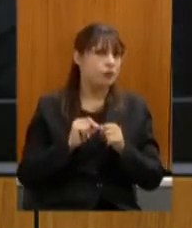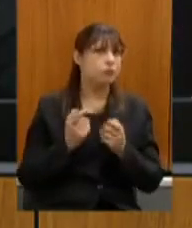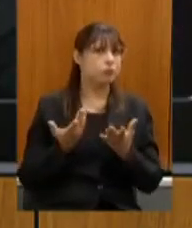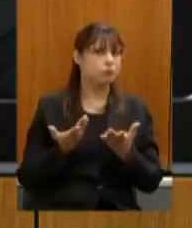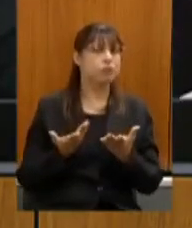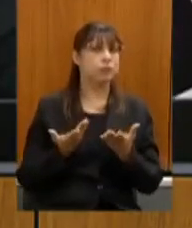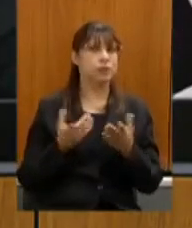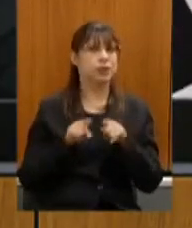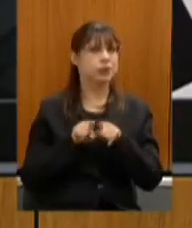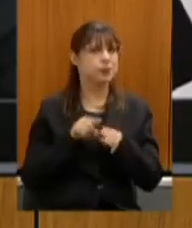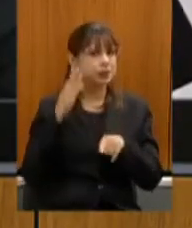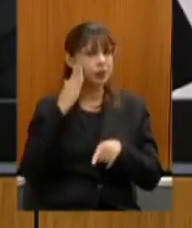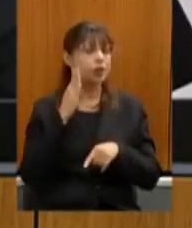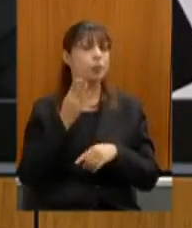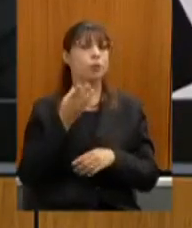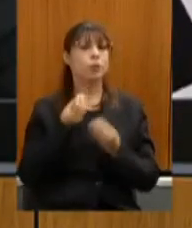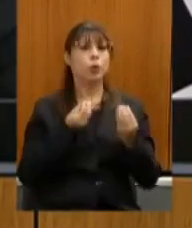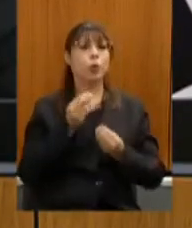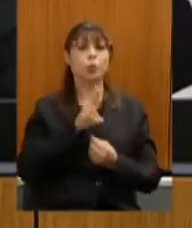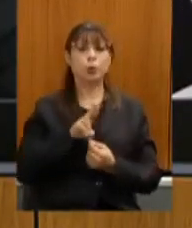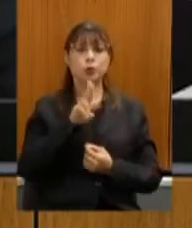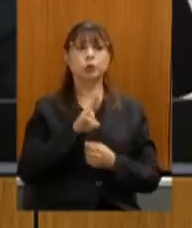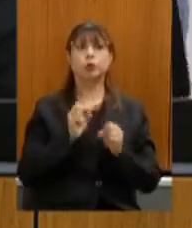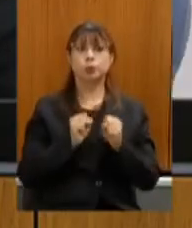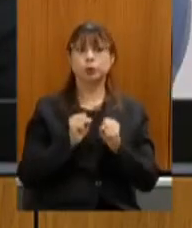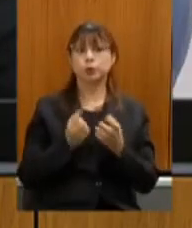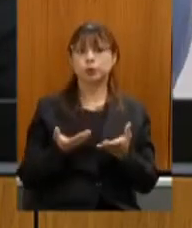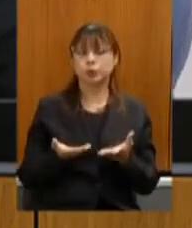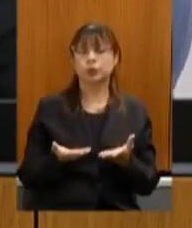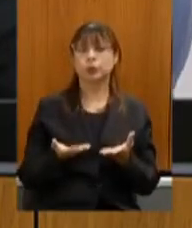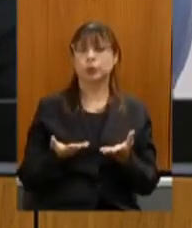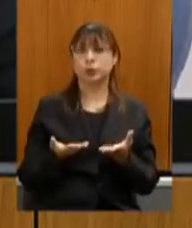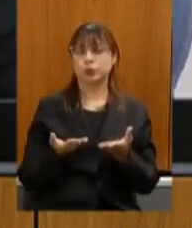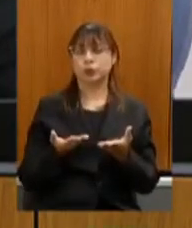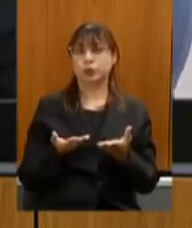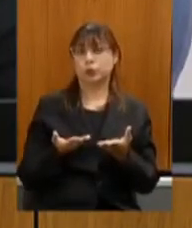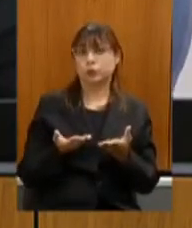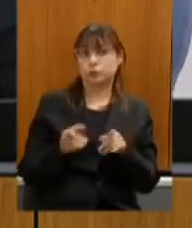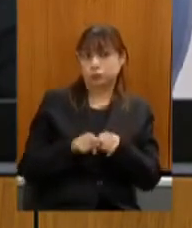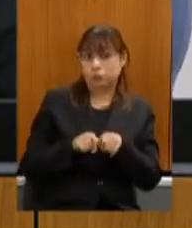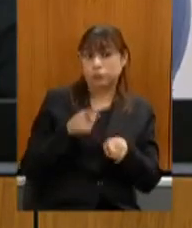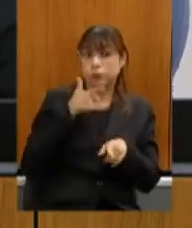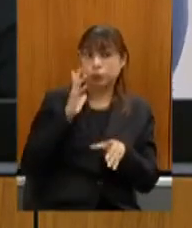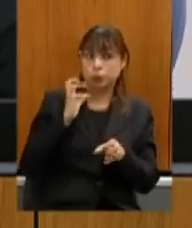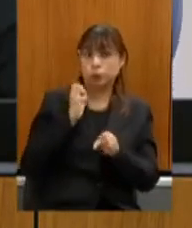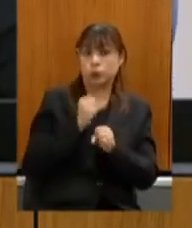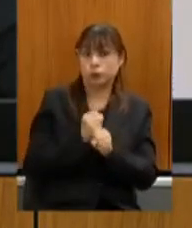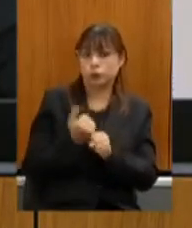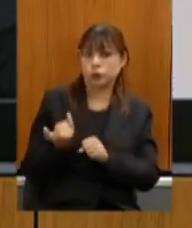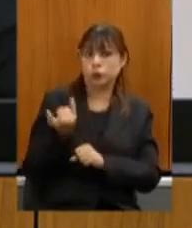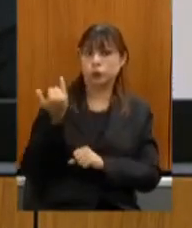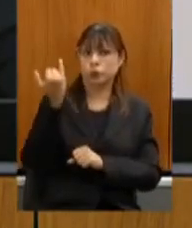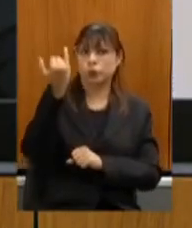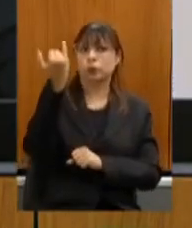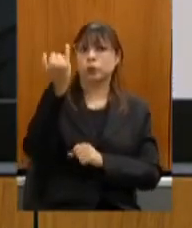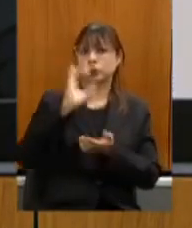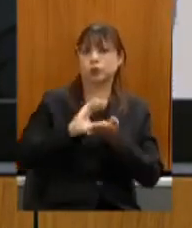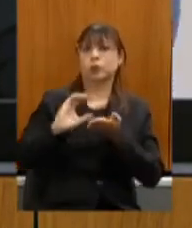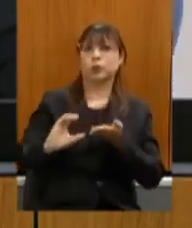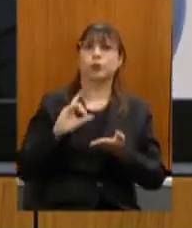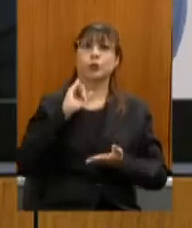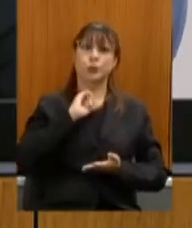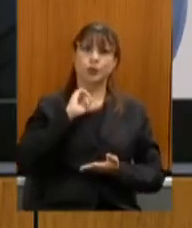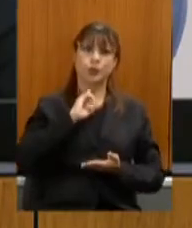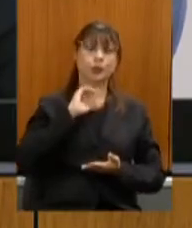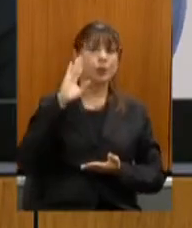pode ser explorado e pode gerar dividendos importantes para o estado de Minas Gerais